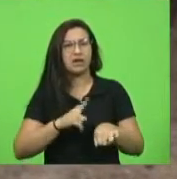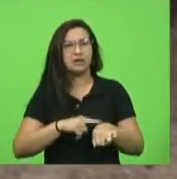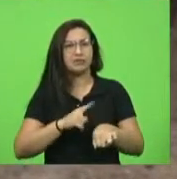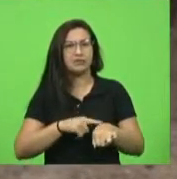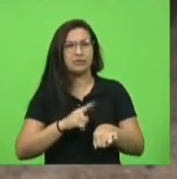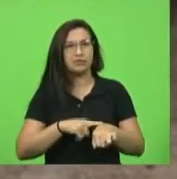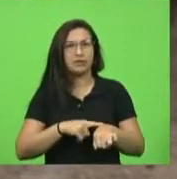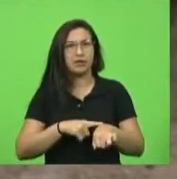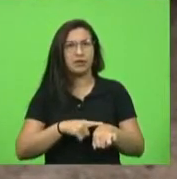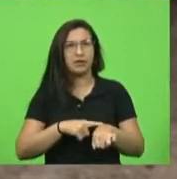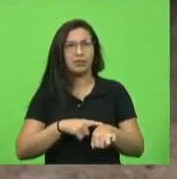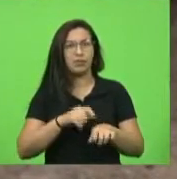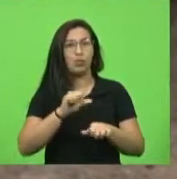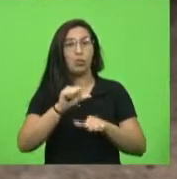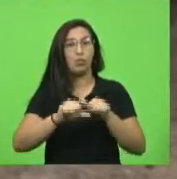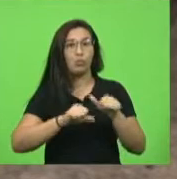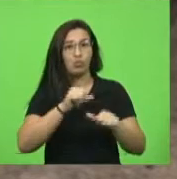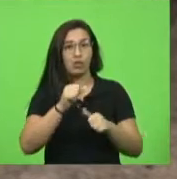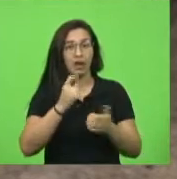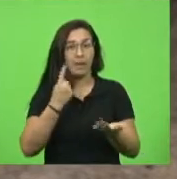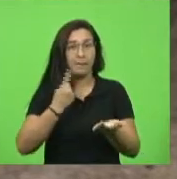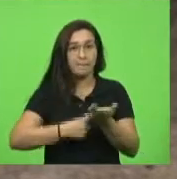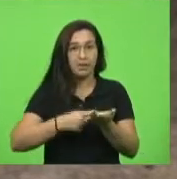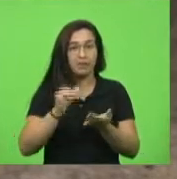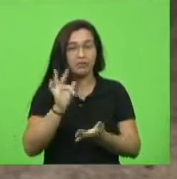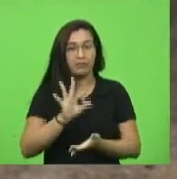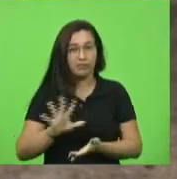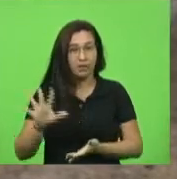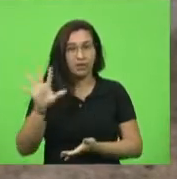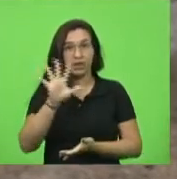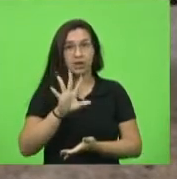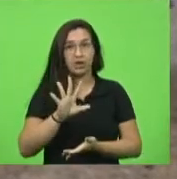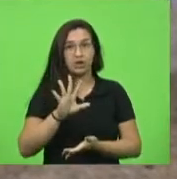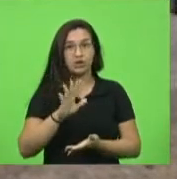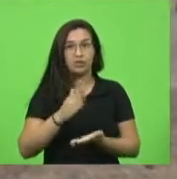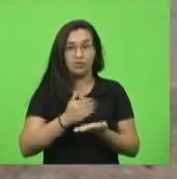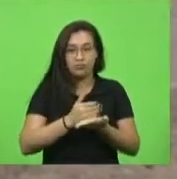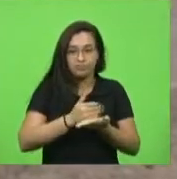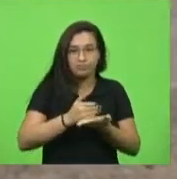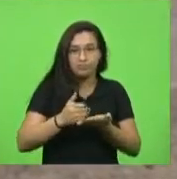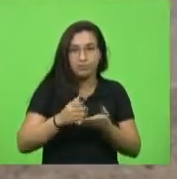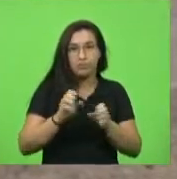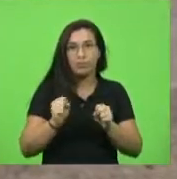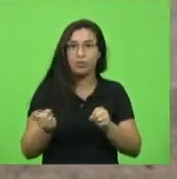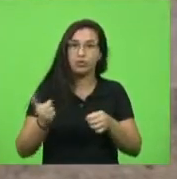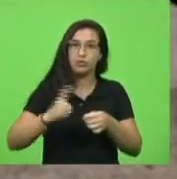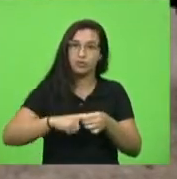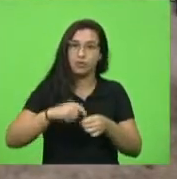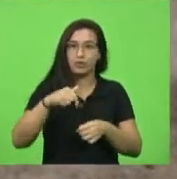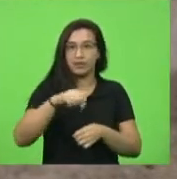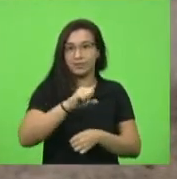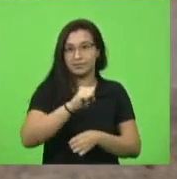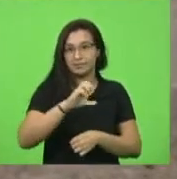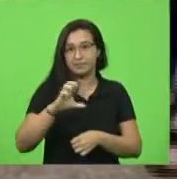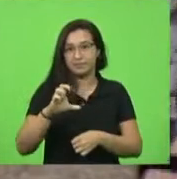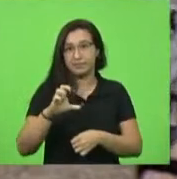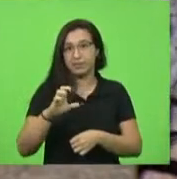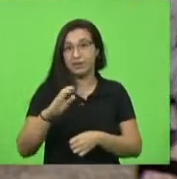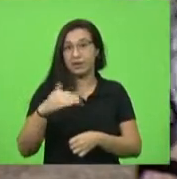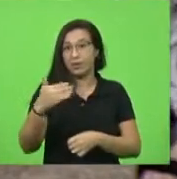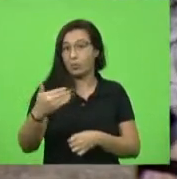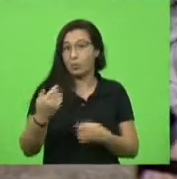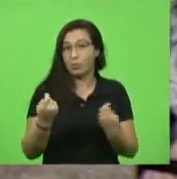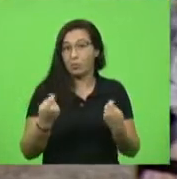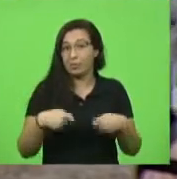o Pacto Federativo e parte dos impostos federais que venham direto para o nosso Estado. Assim, a gente não precisará